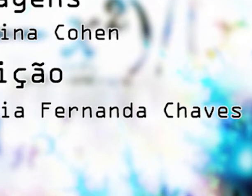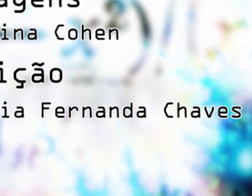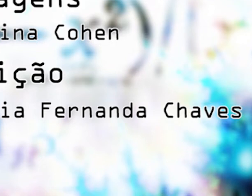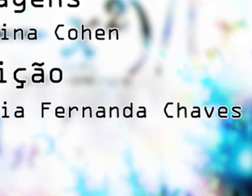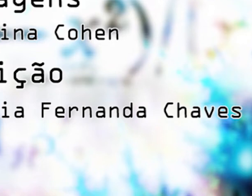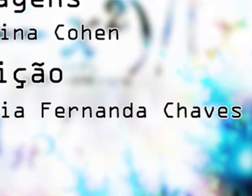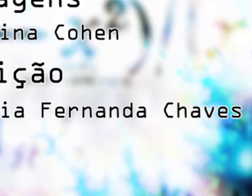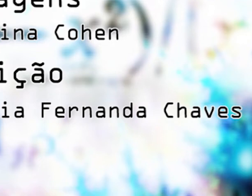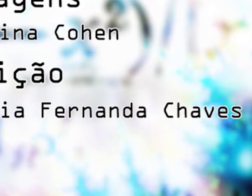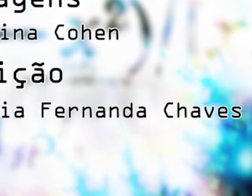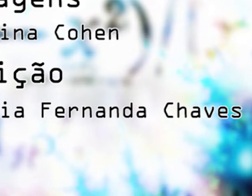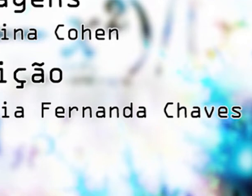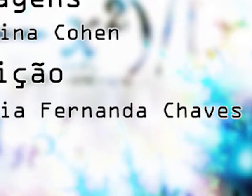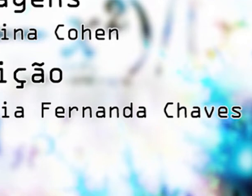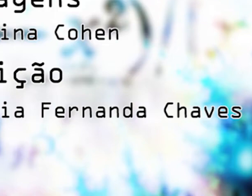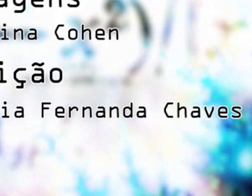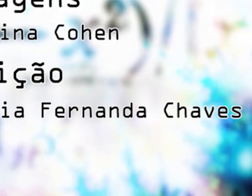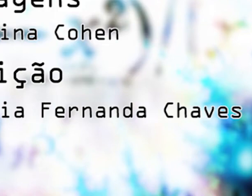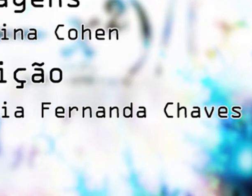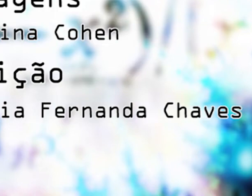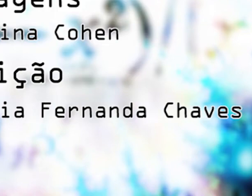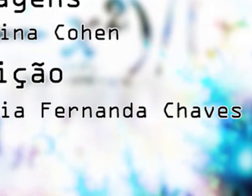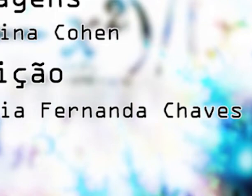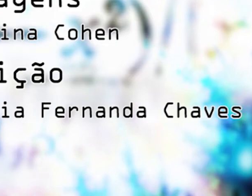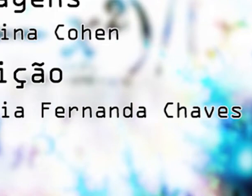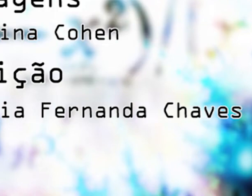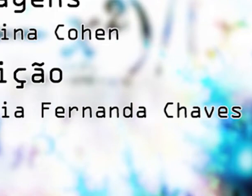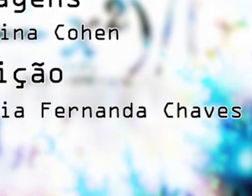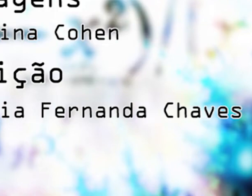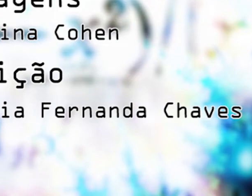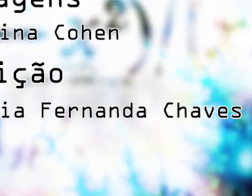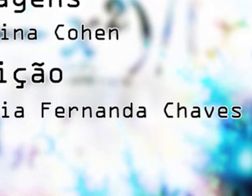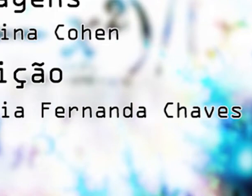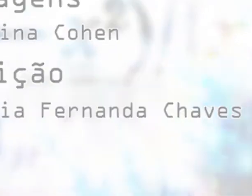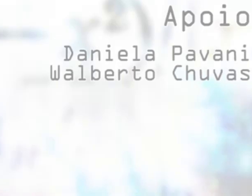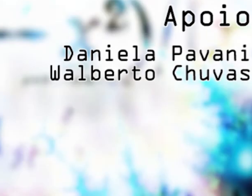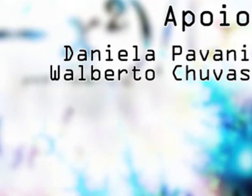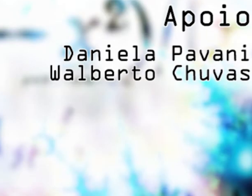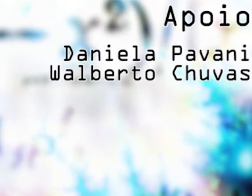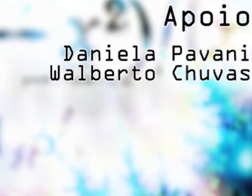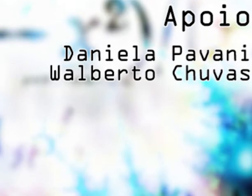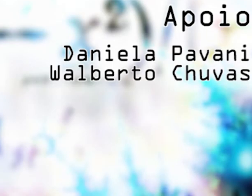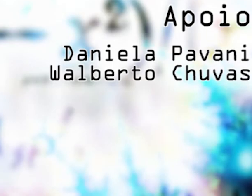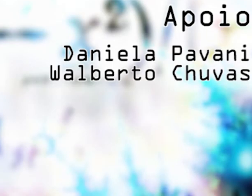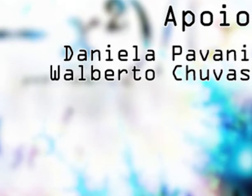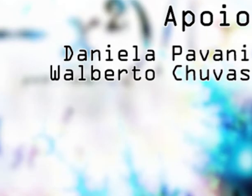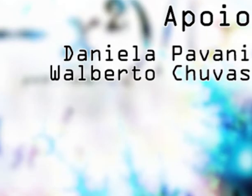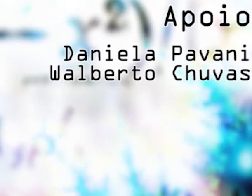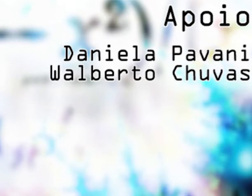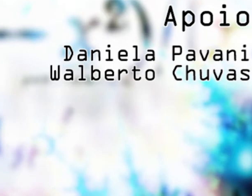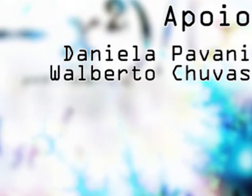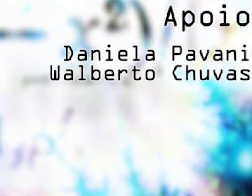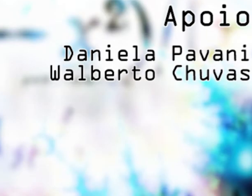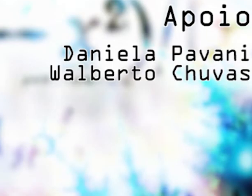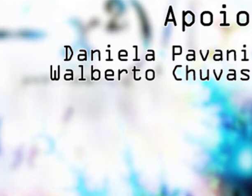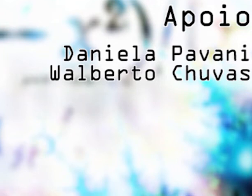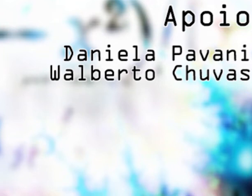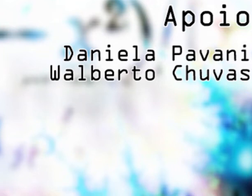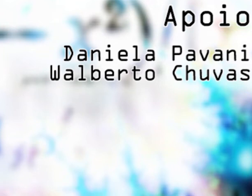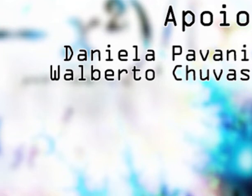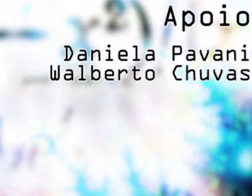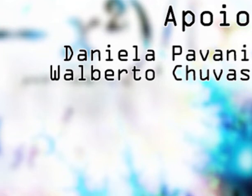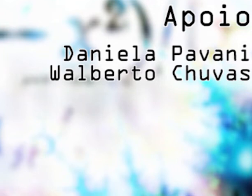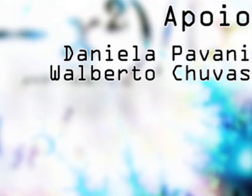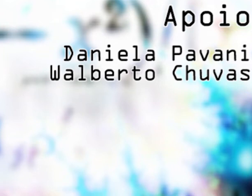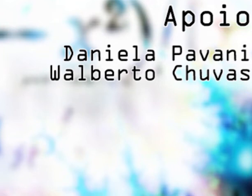imagens de Regina Coen e edição de Maria Fernanda Chaves Instituto de Física coordenação da